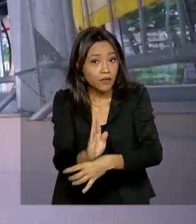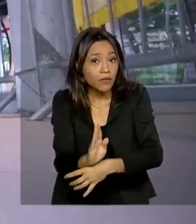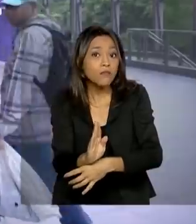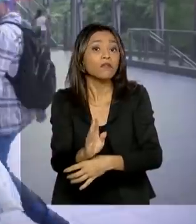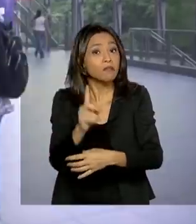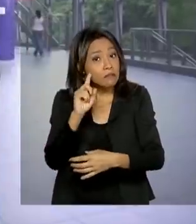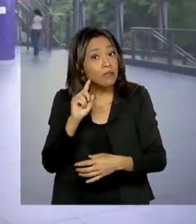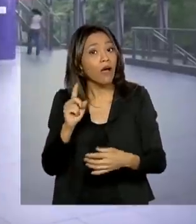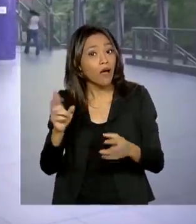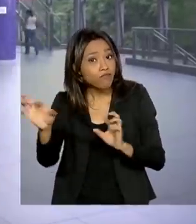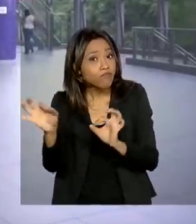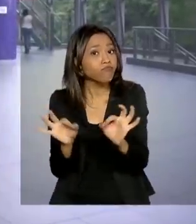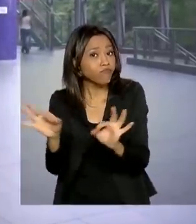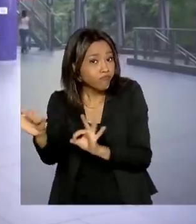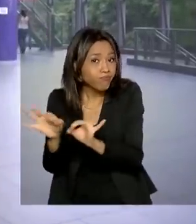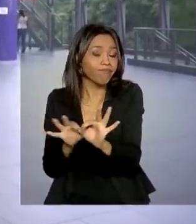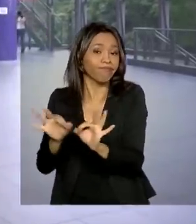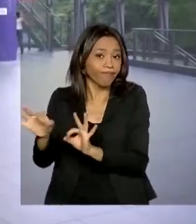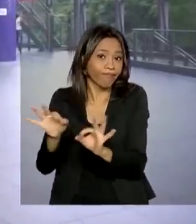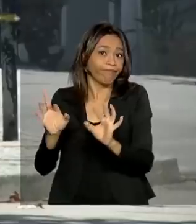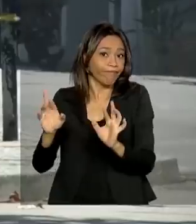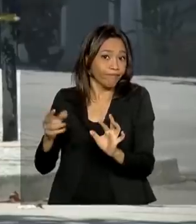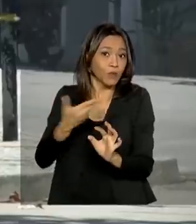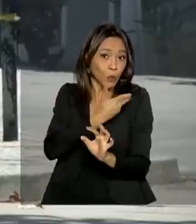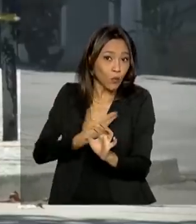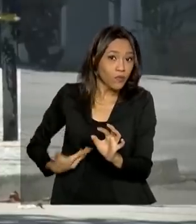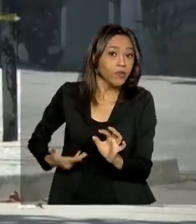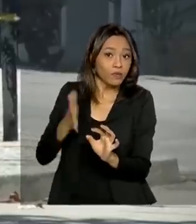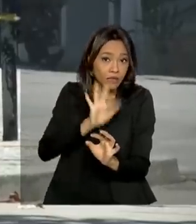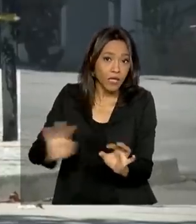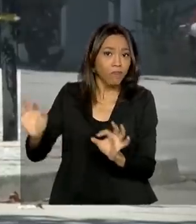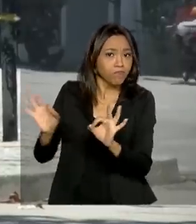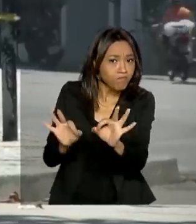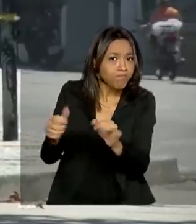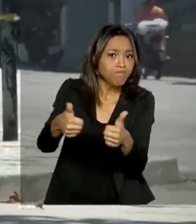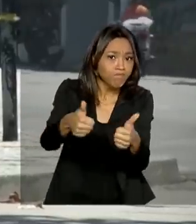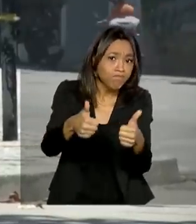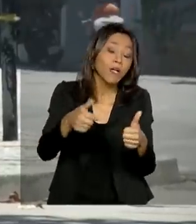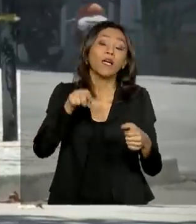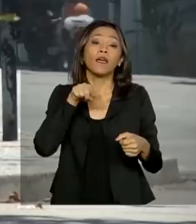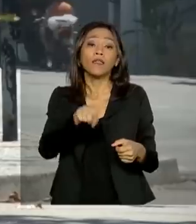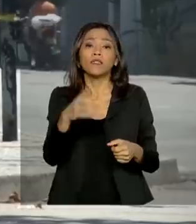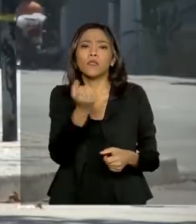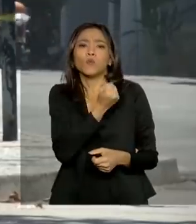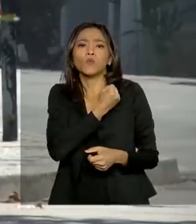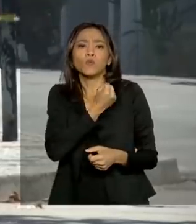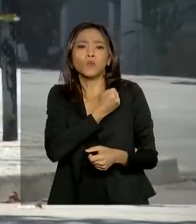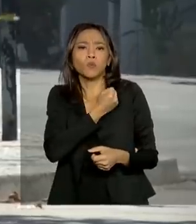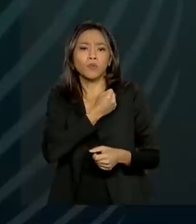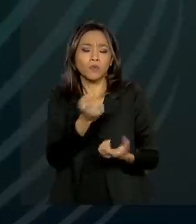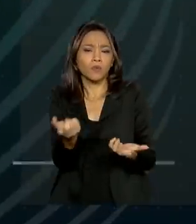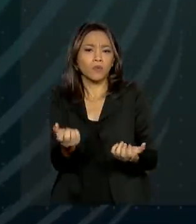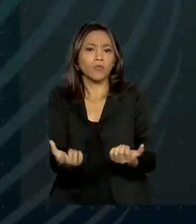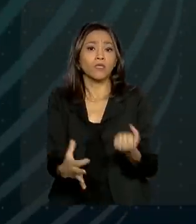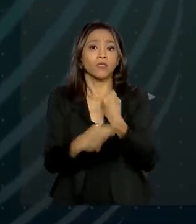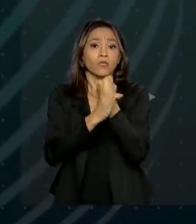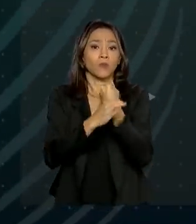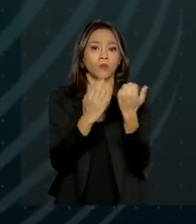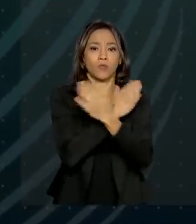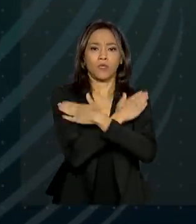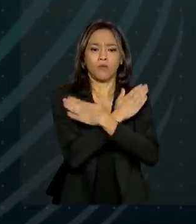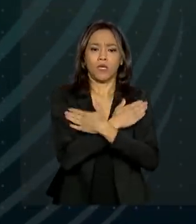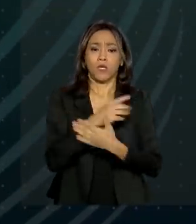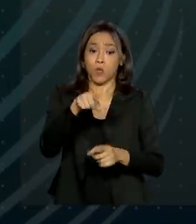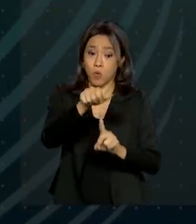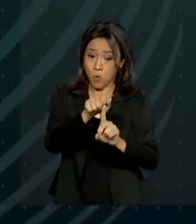dentro das expectativas do governo federal. A sinalização vem dos números do seguro-desemprego. Em março